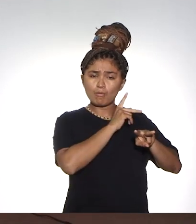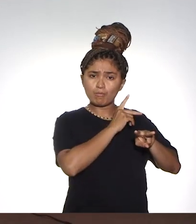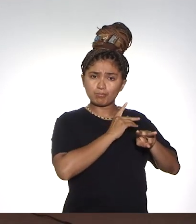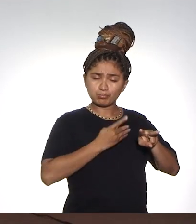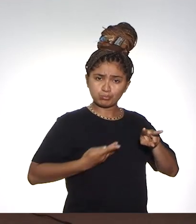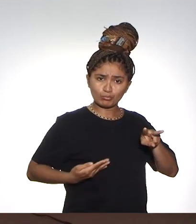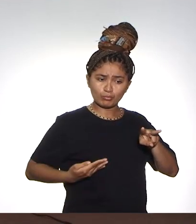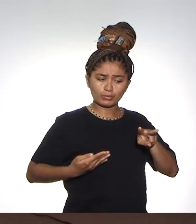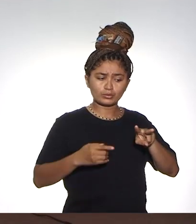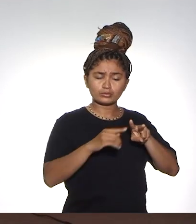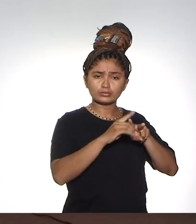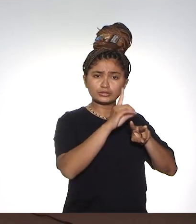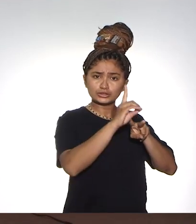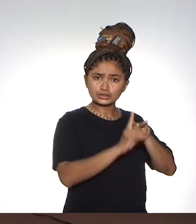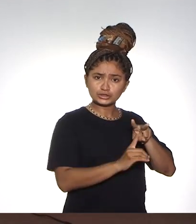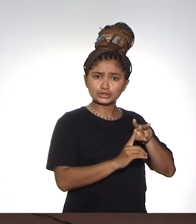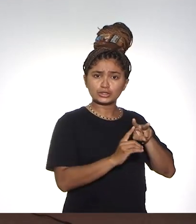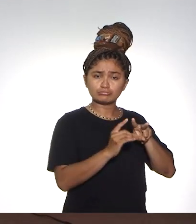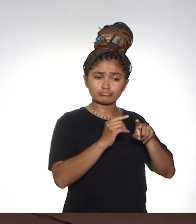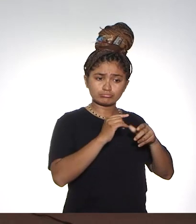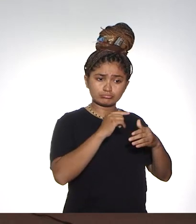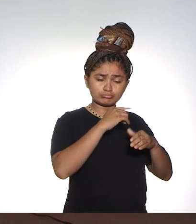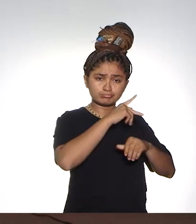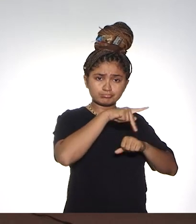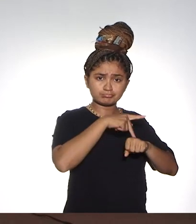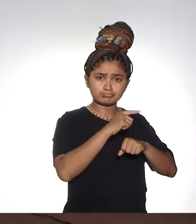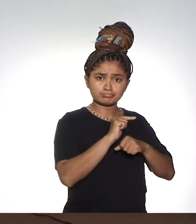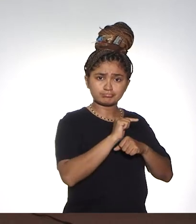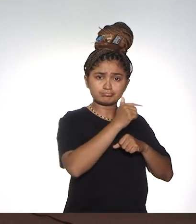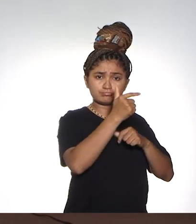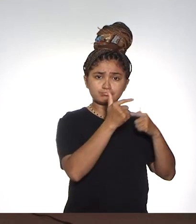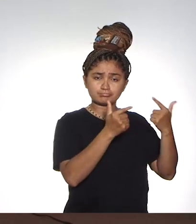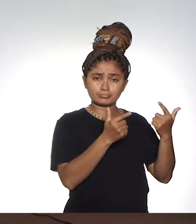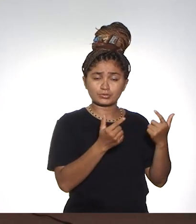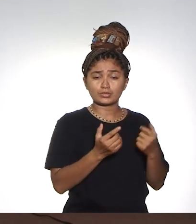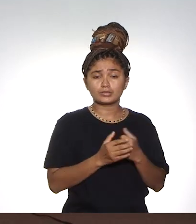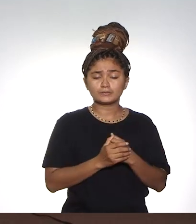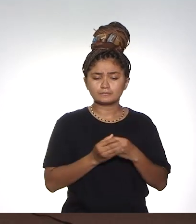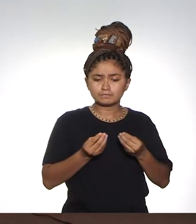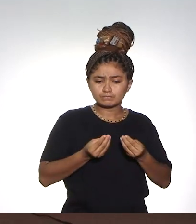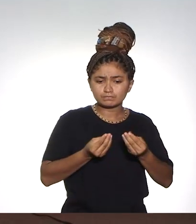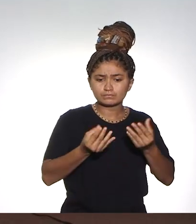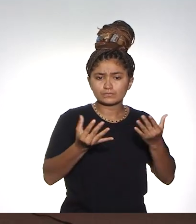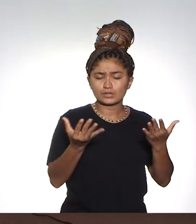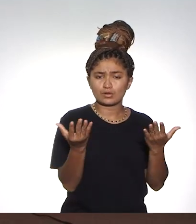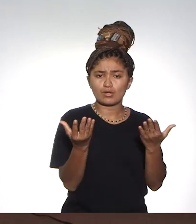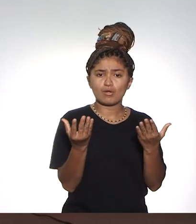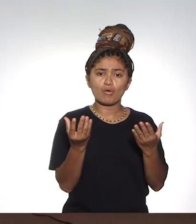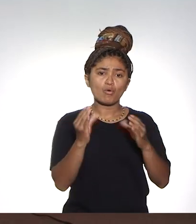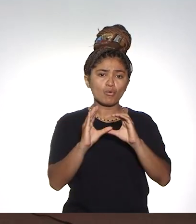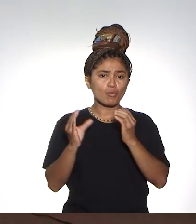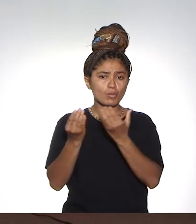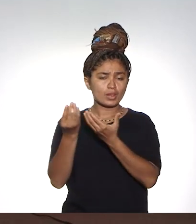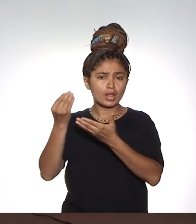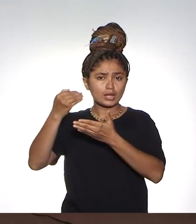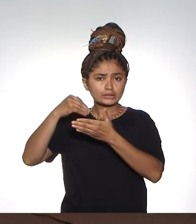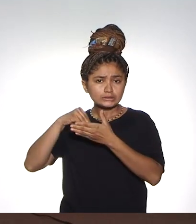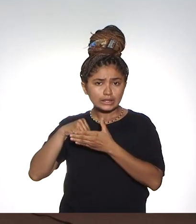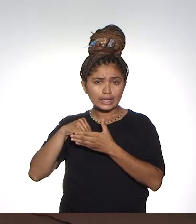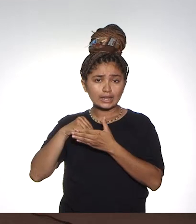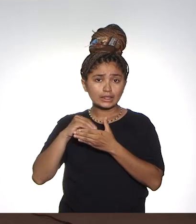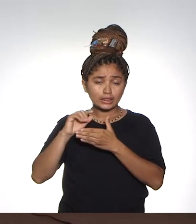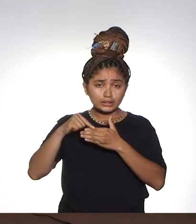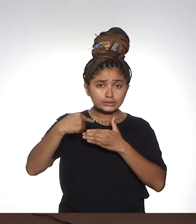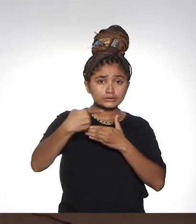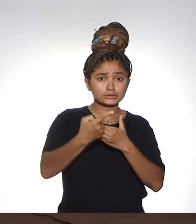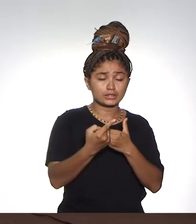público e direito internacional, mas o mais importante é oferecer essa capacitação, tanto para a nossa comunidade interna e externa.